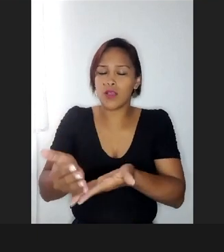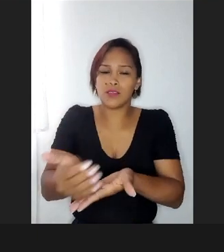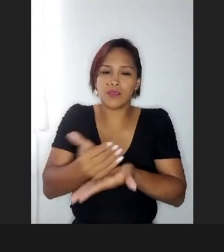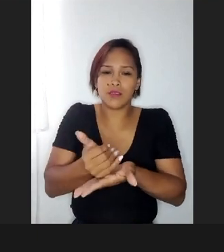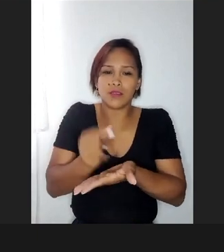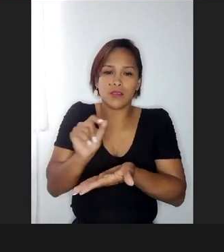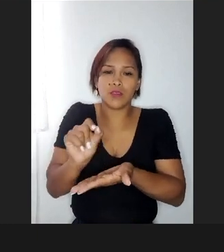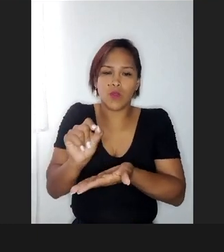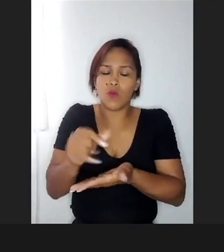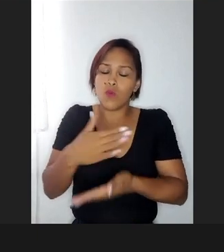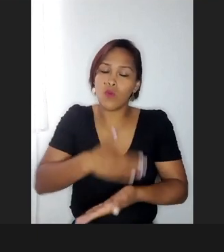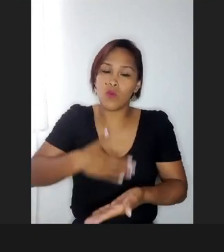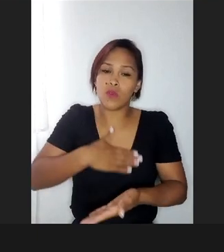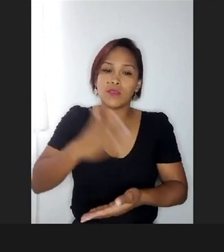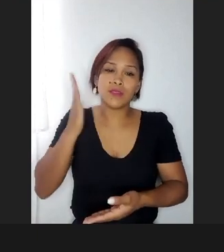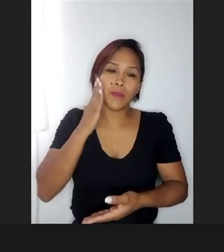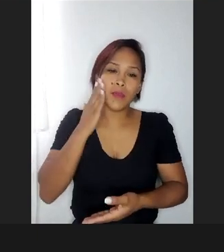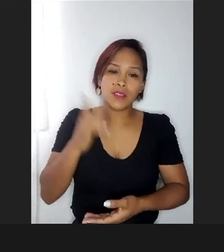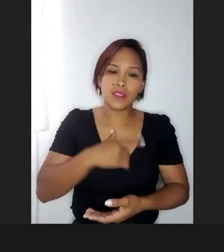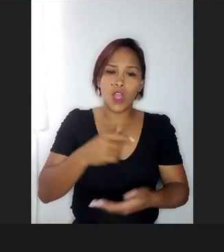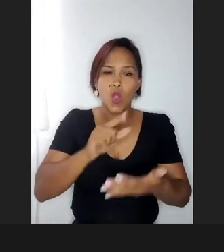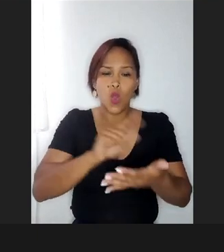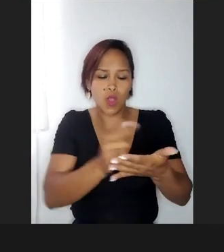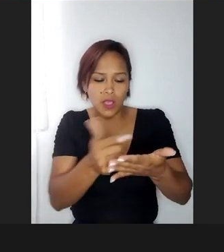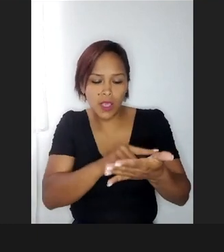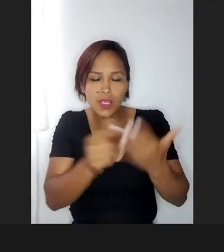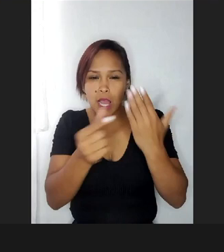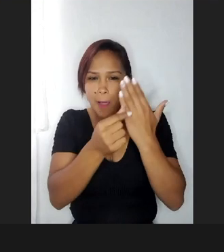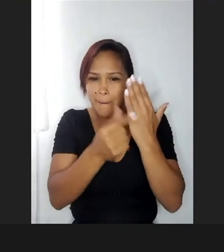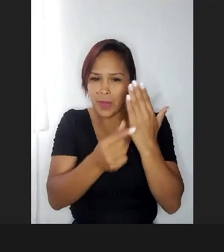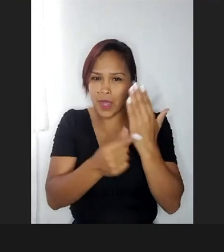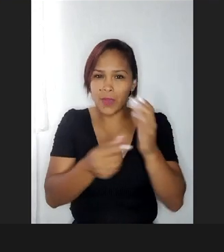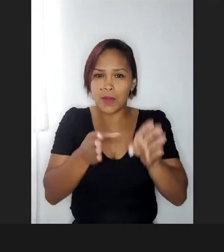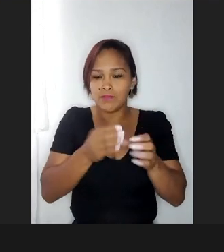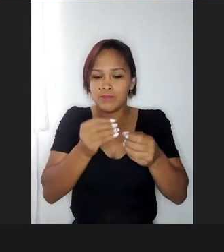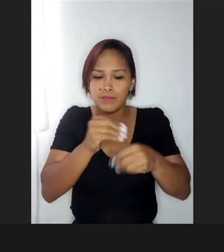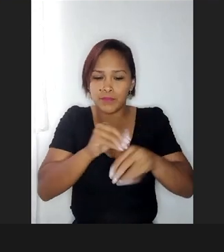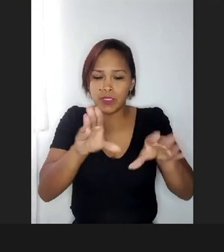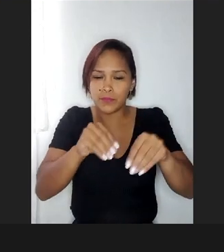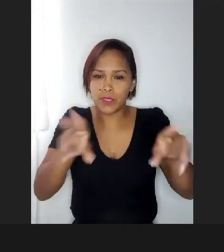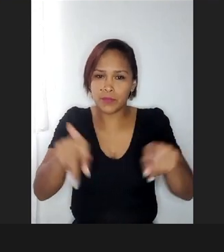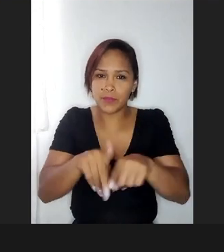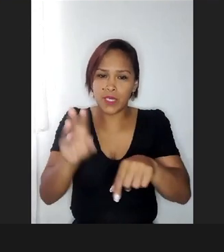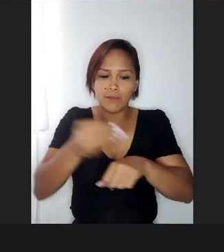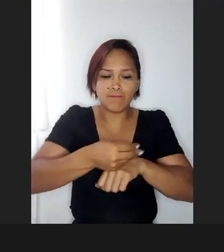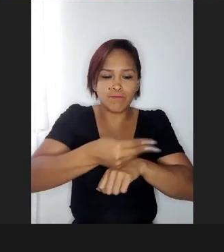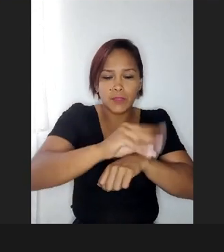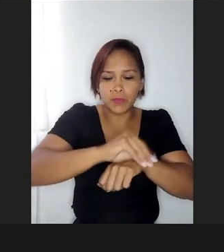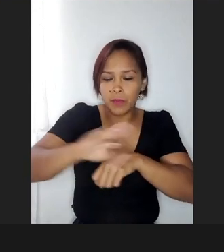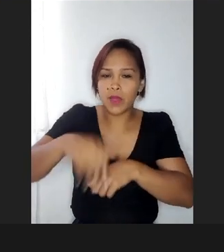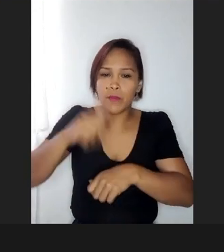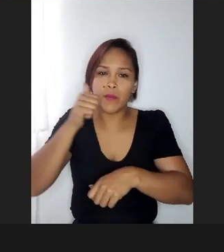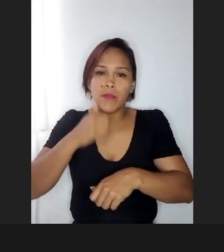gostaria de saber se tem alguma cartilha para a gente estar distribuindo a essas mães com filhos especiais.